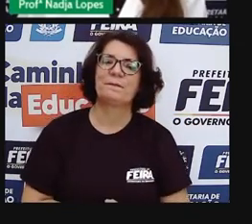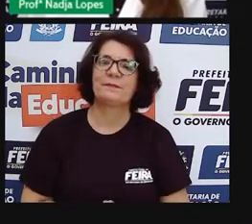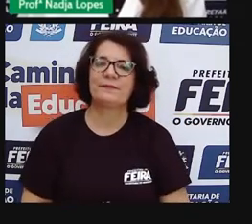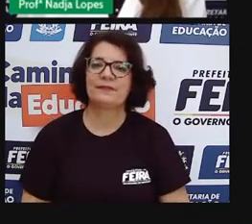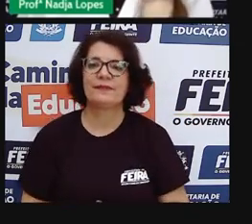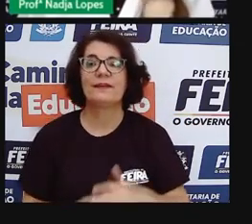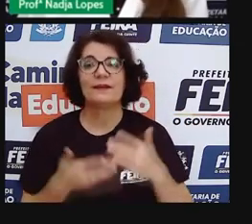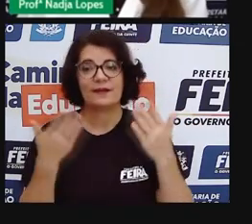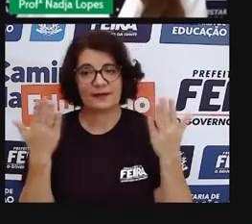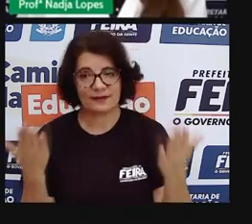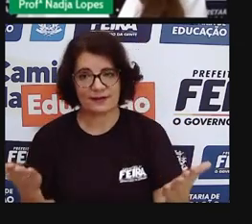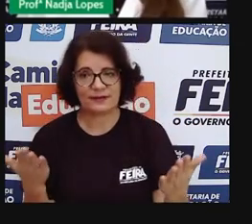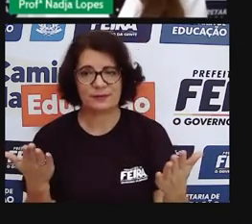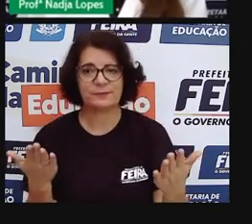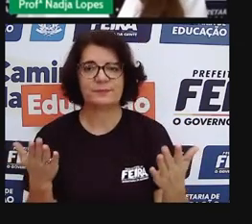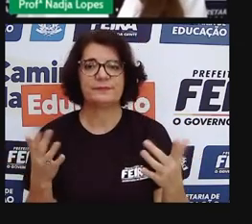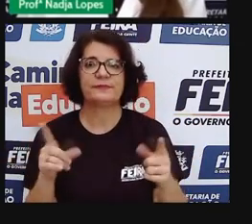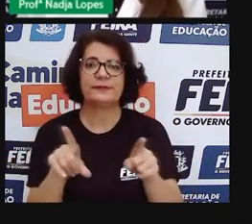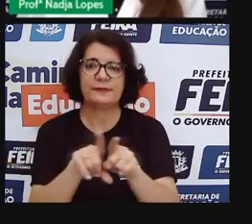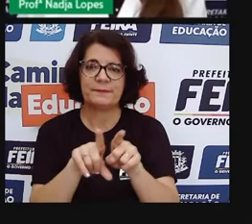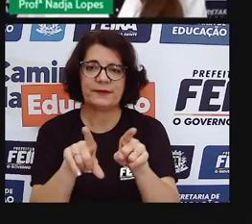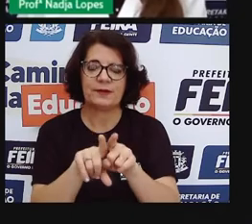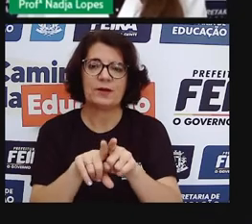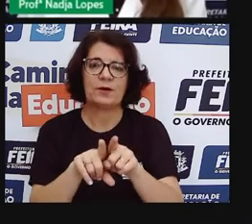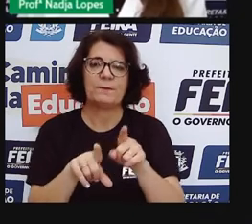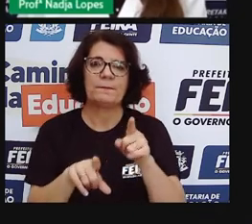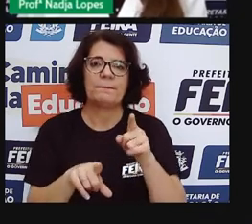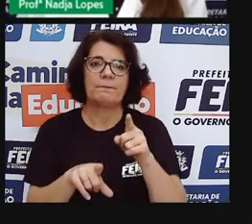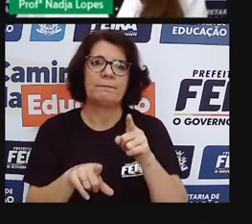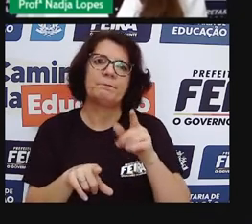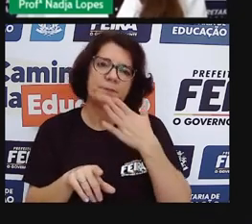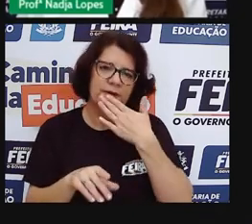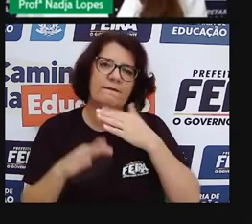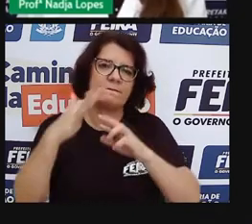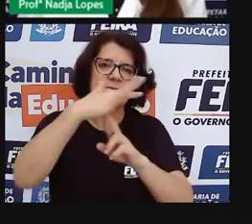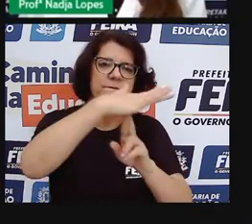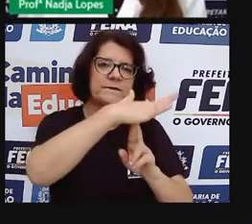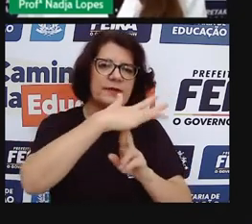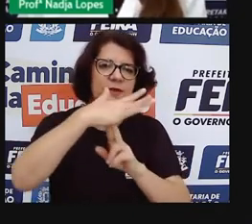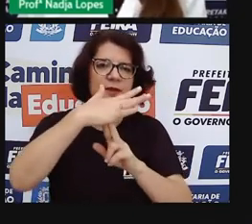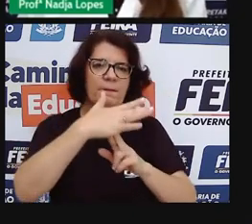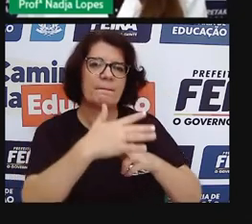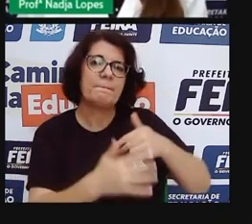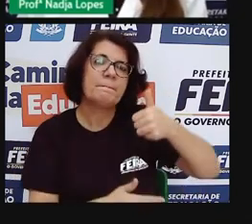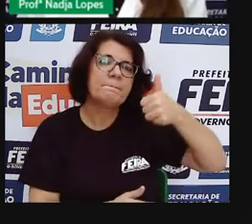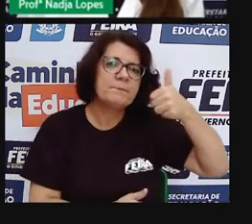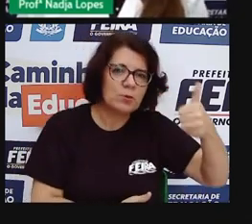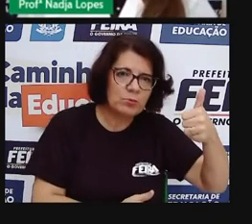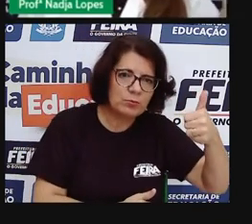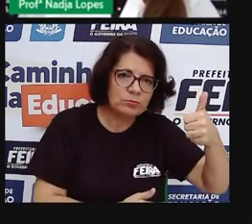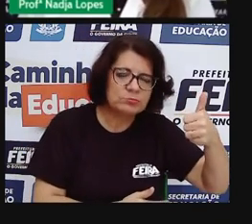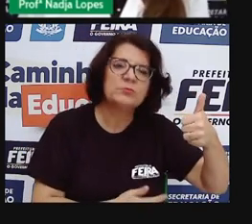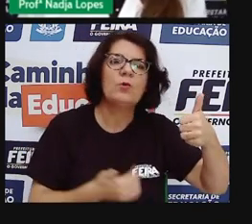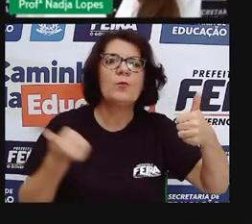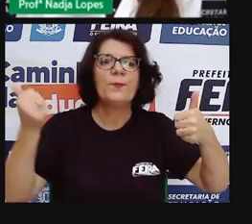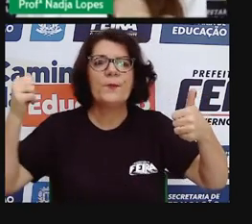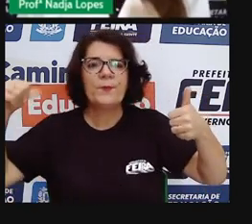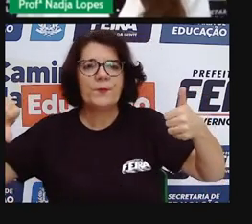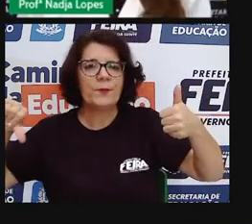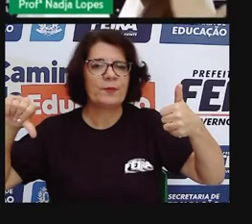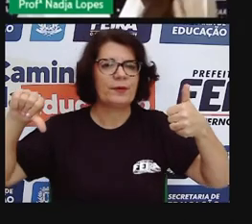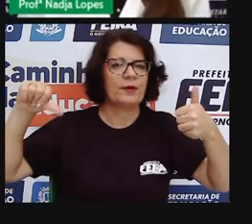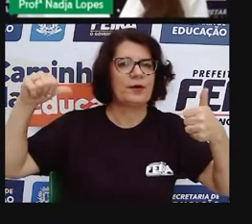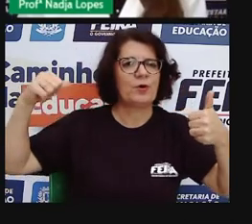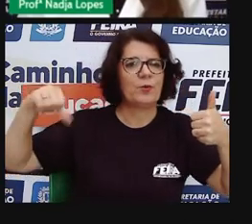Aí, eu queria também, gente, chamar a atenção de vocês, né, falamos sobre feiras, a evolução dessas feiras